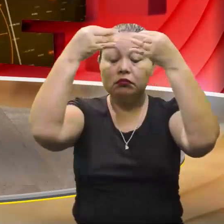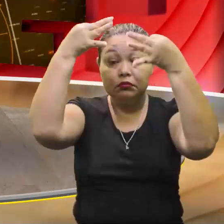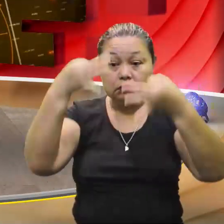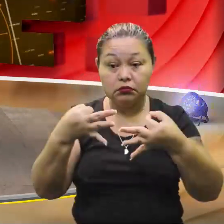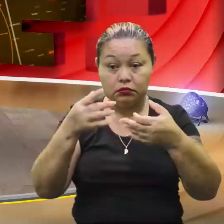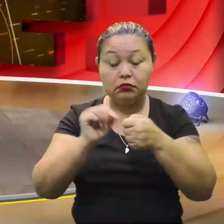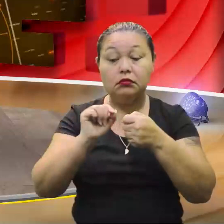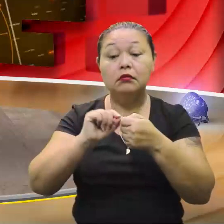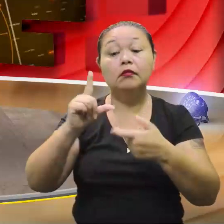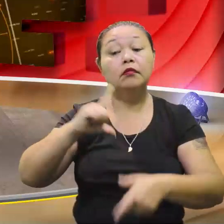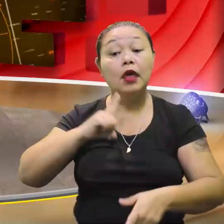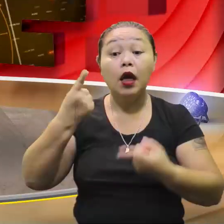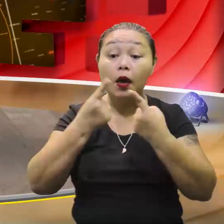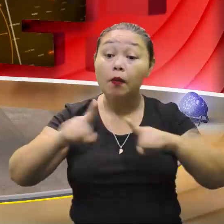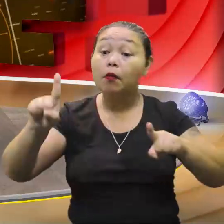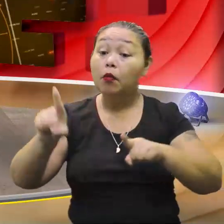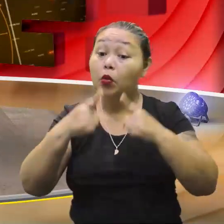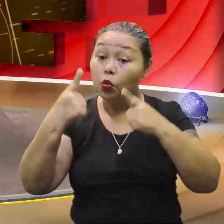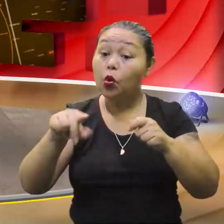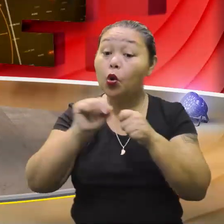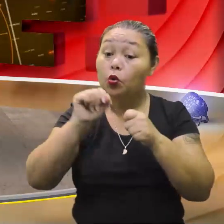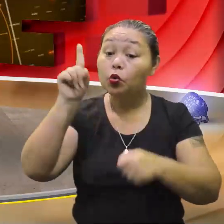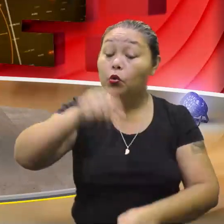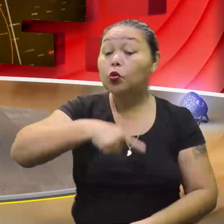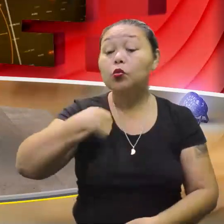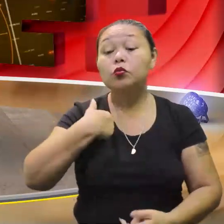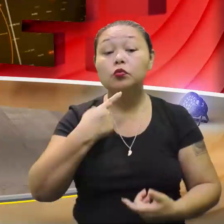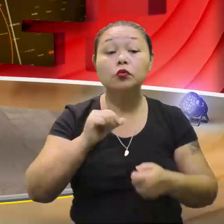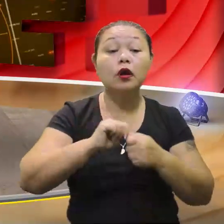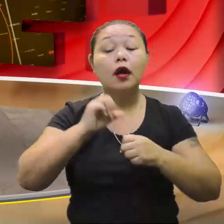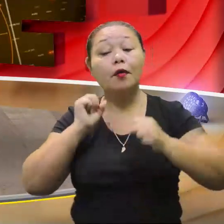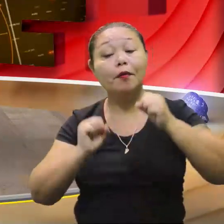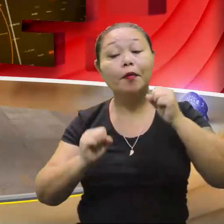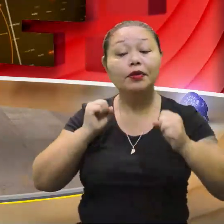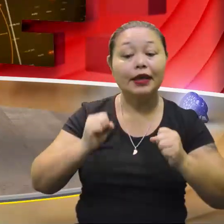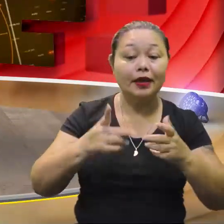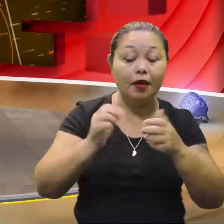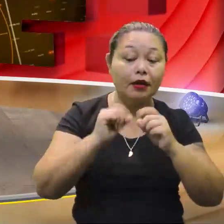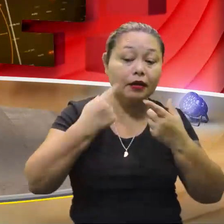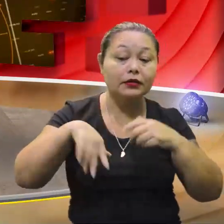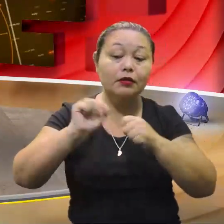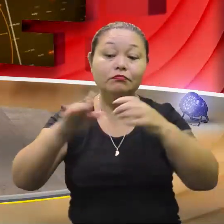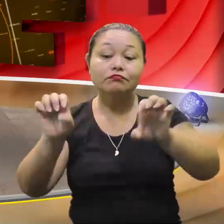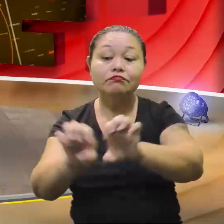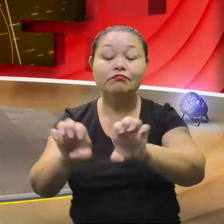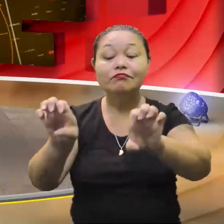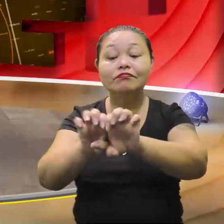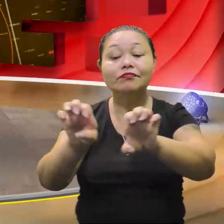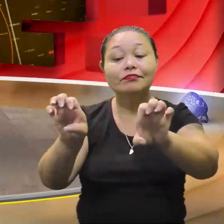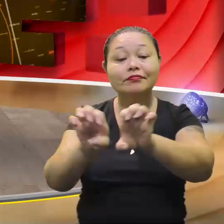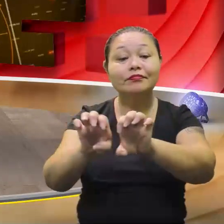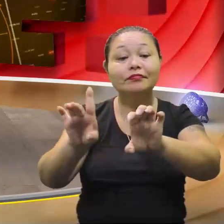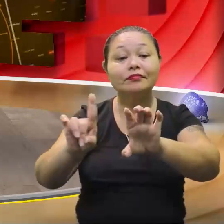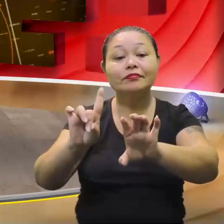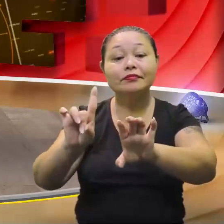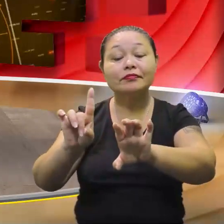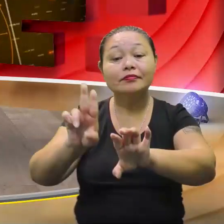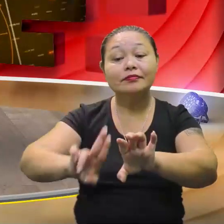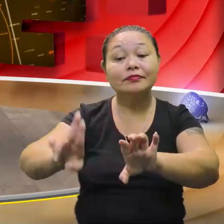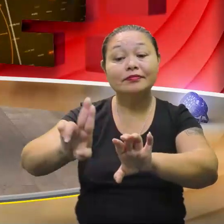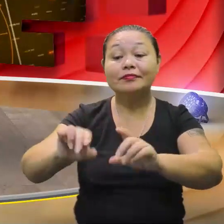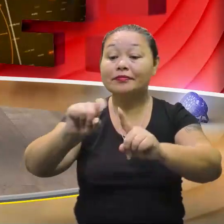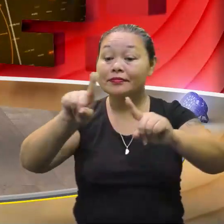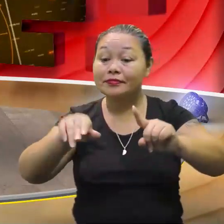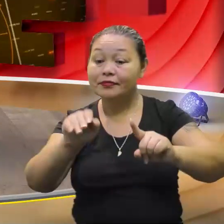E tem musiquinha? Tem musiquinha. musiquinha. É o poder, é o poder, é o poder da equação. Usando...